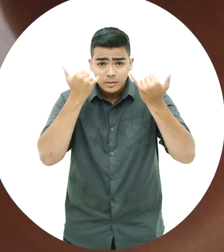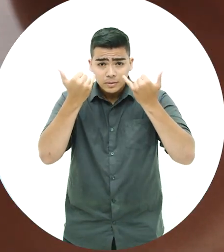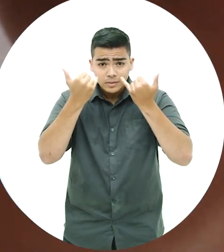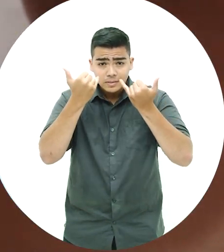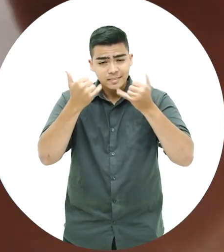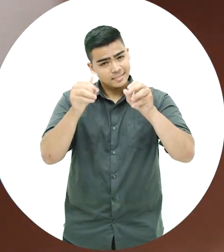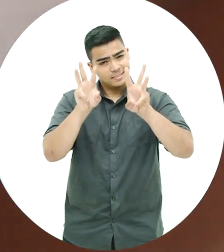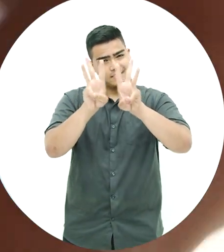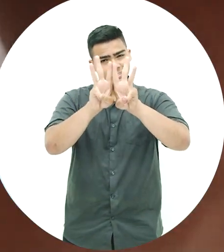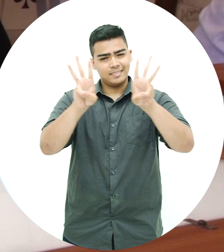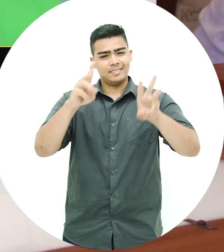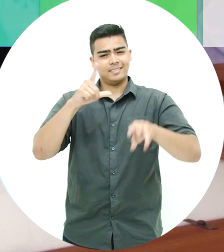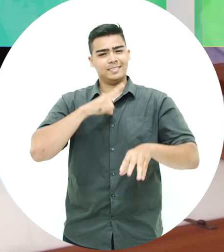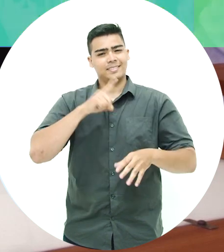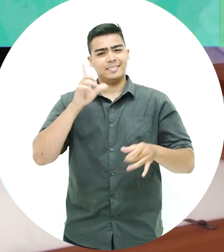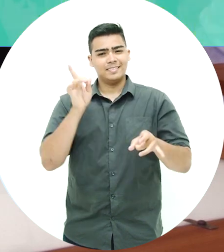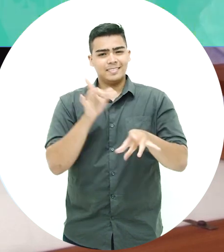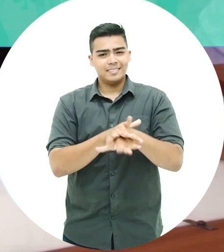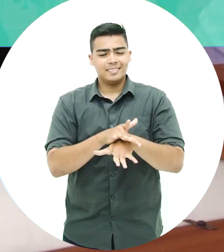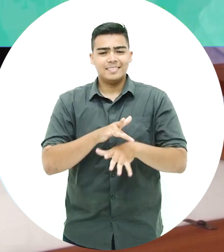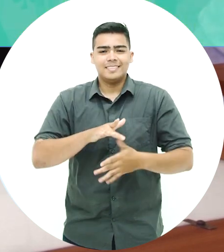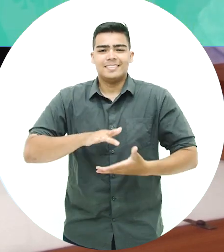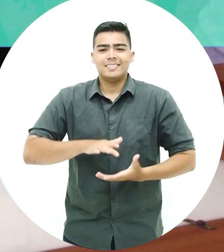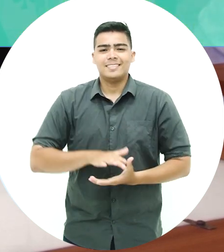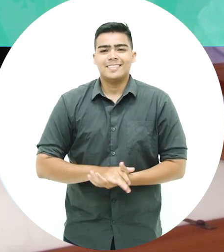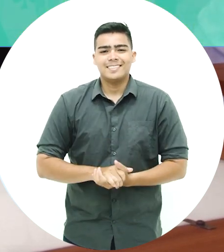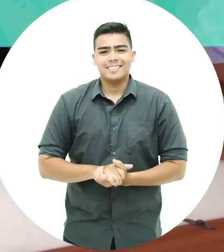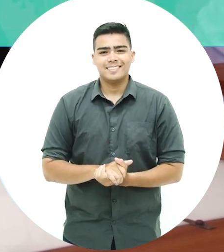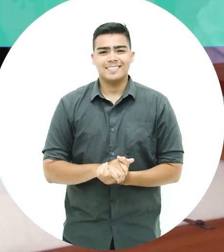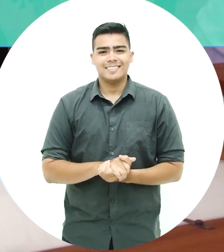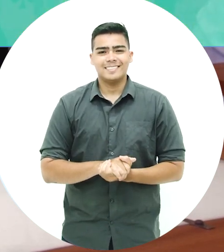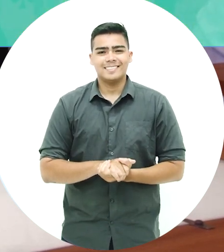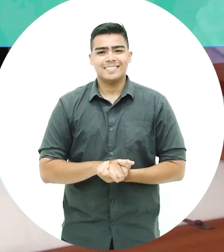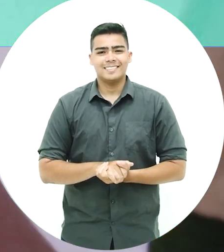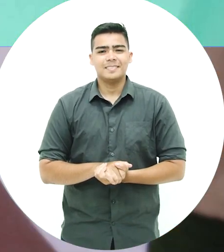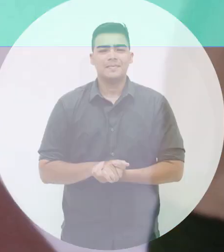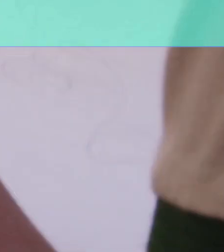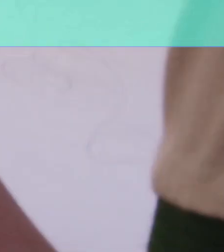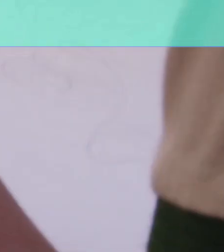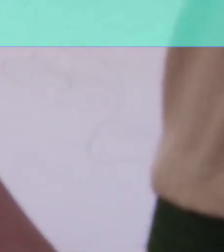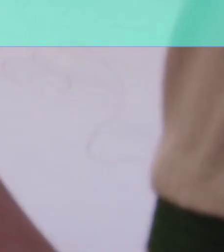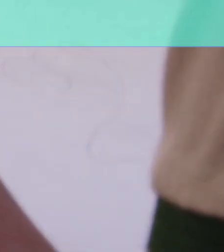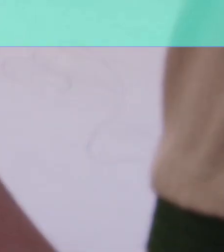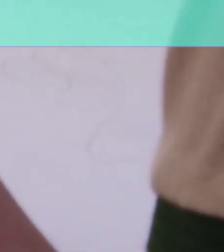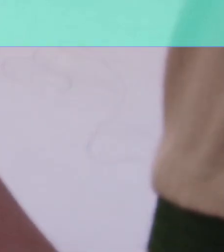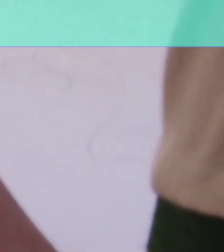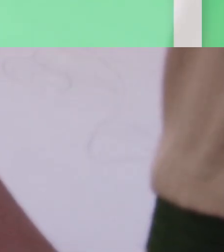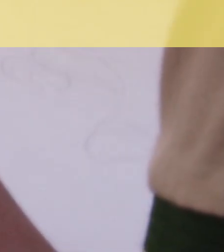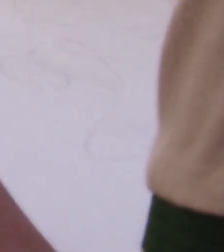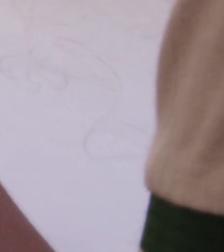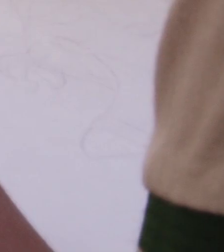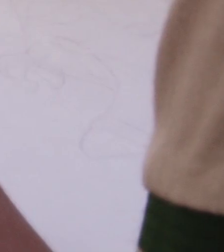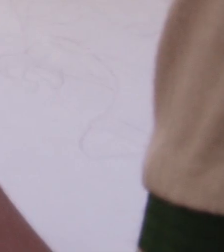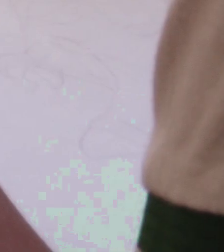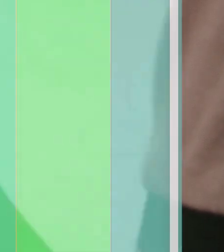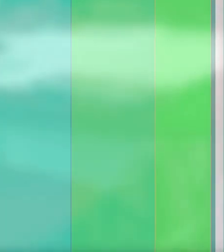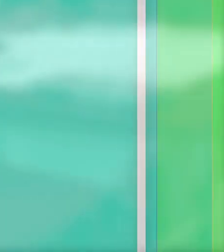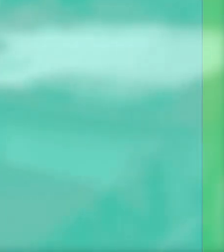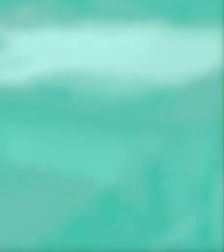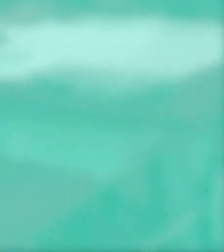Mais informações, acesse estudante.ifpb.edu.br.cursos.